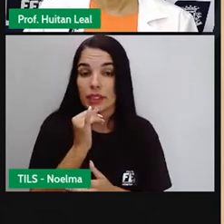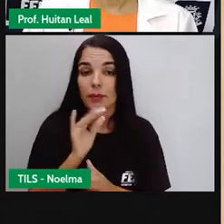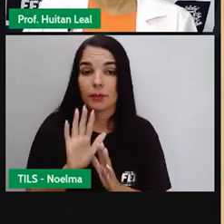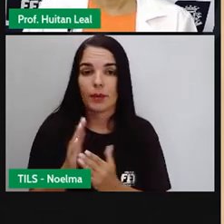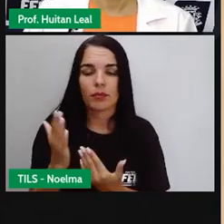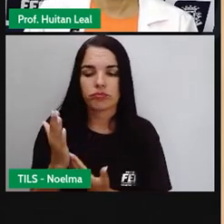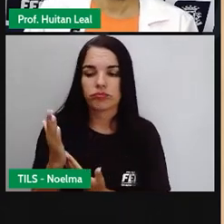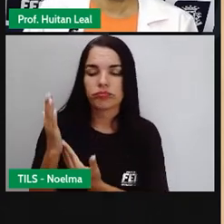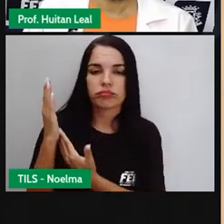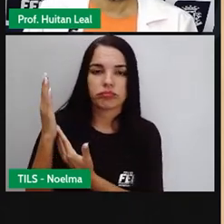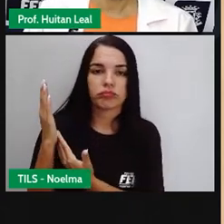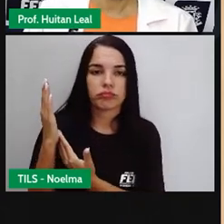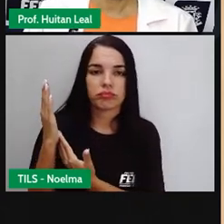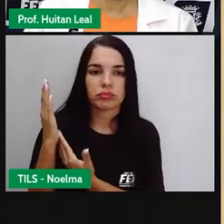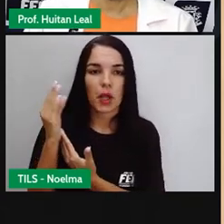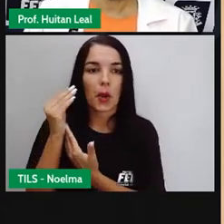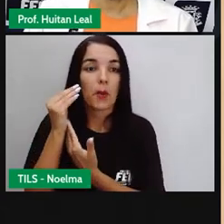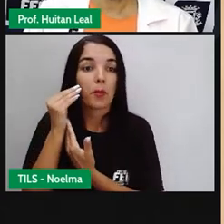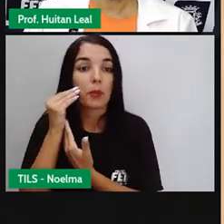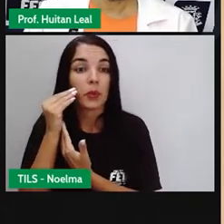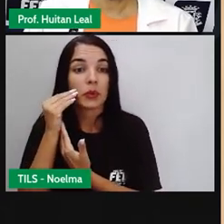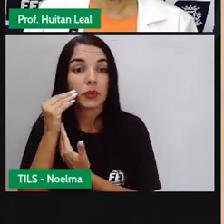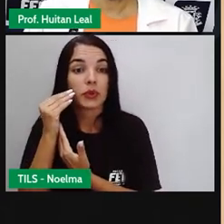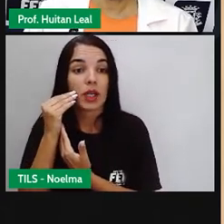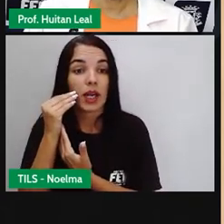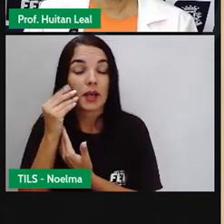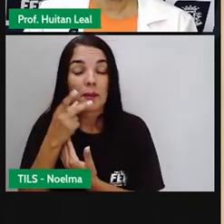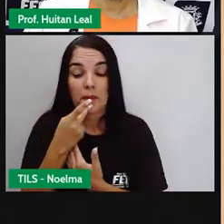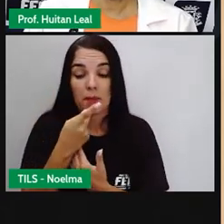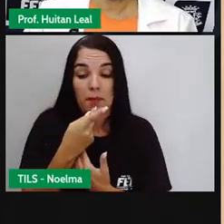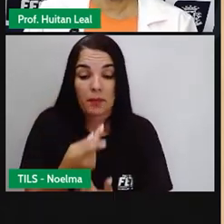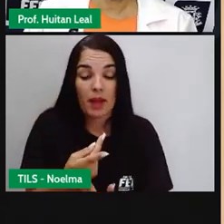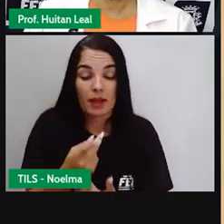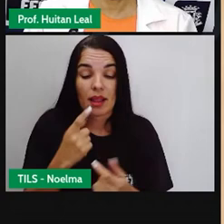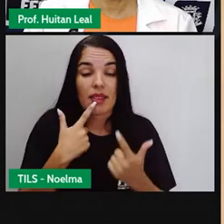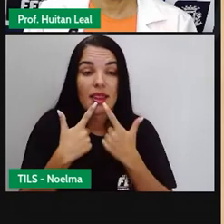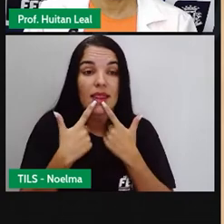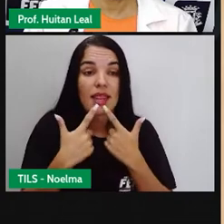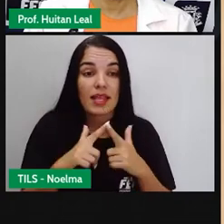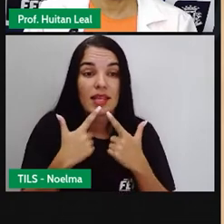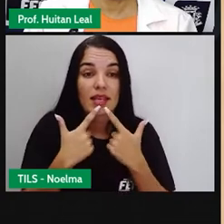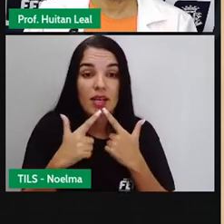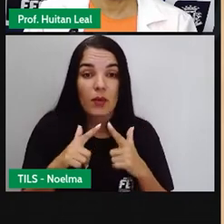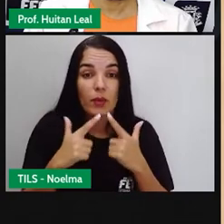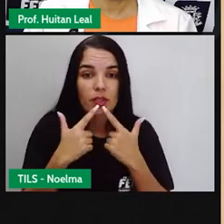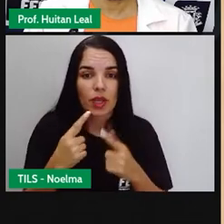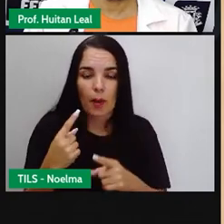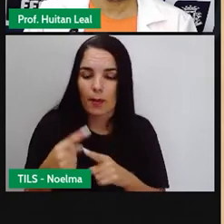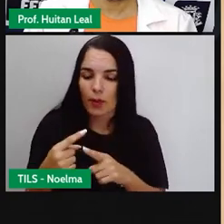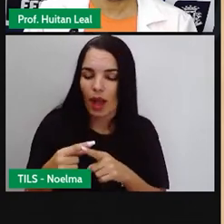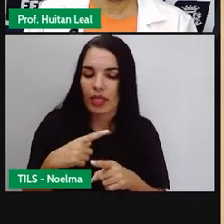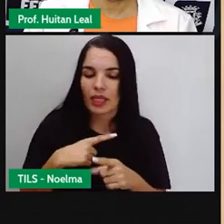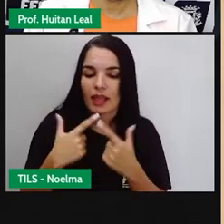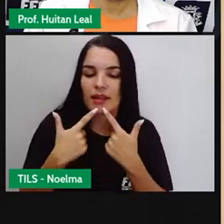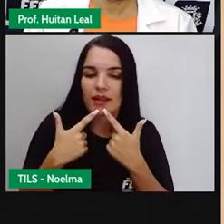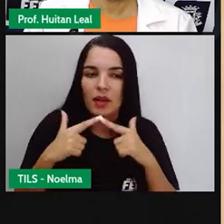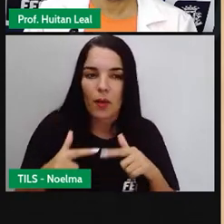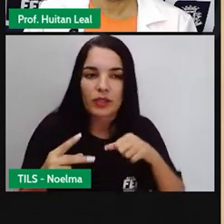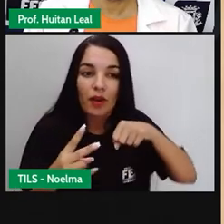Então, vejamos. A frase é um enunciado linguístico. Por quê? Porque ele é uma linguagem verbal.